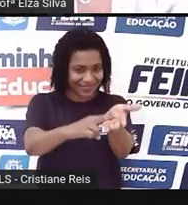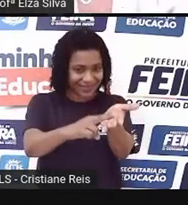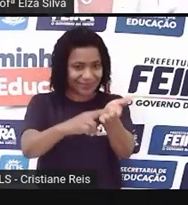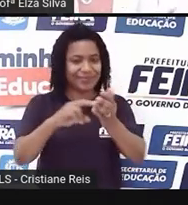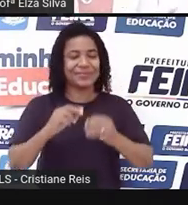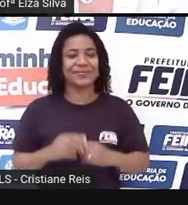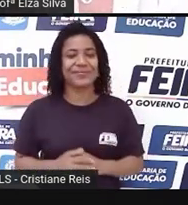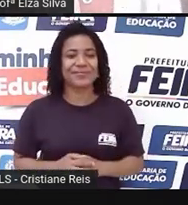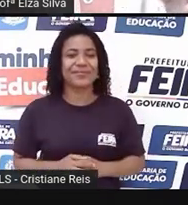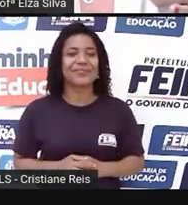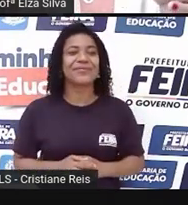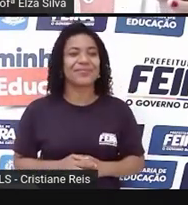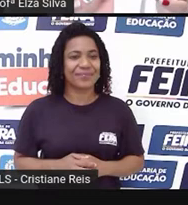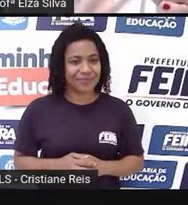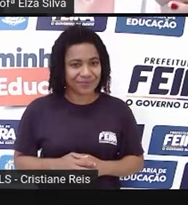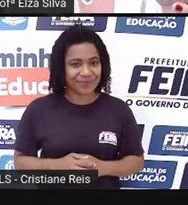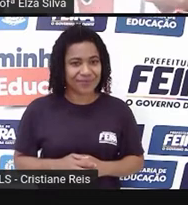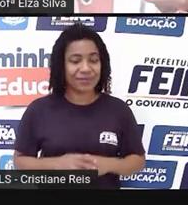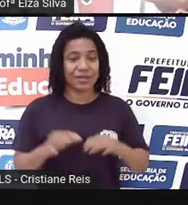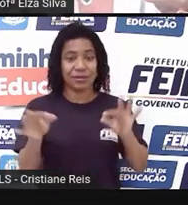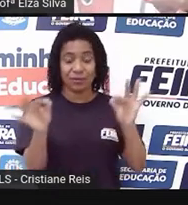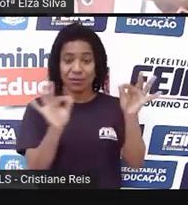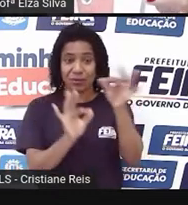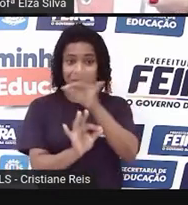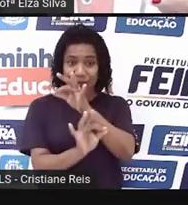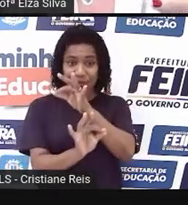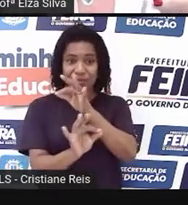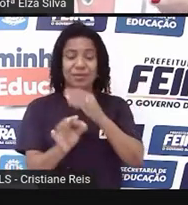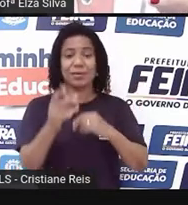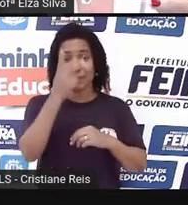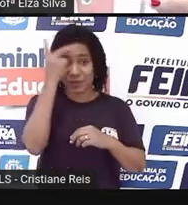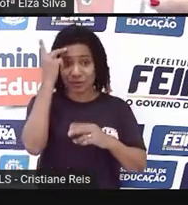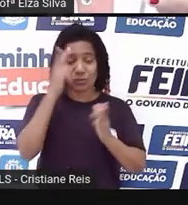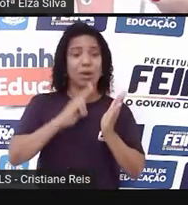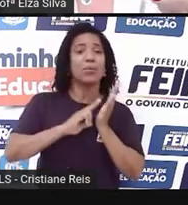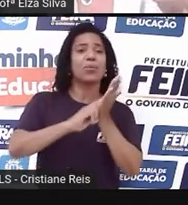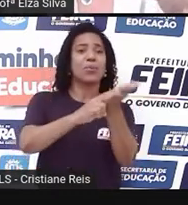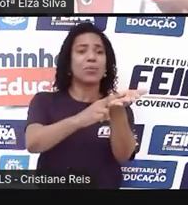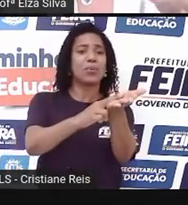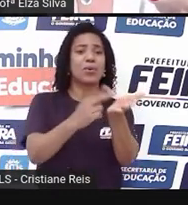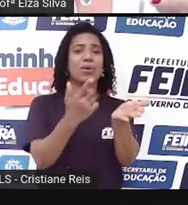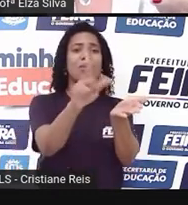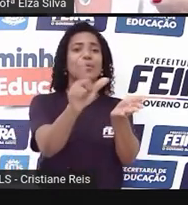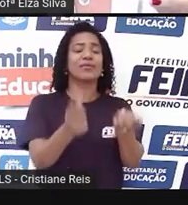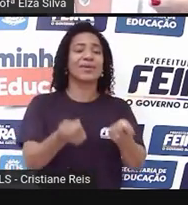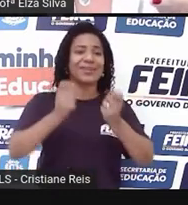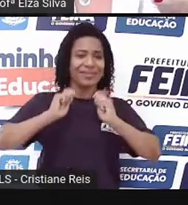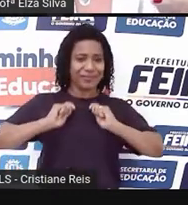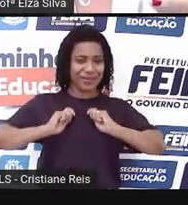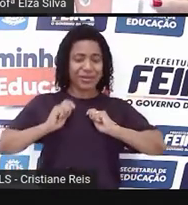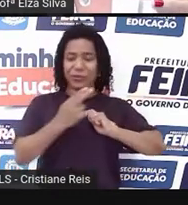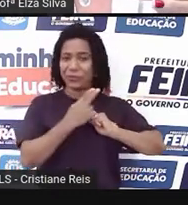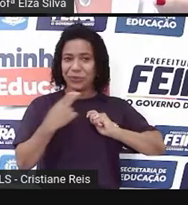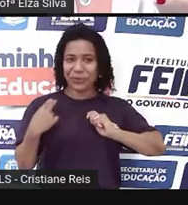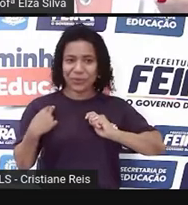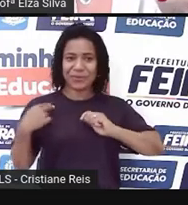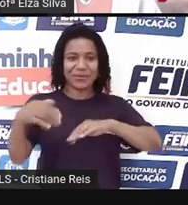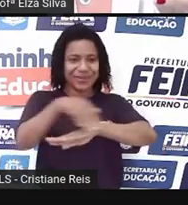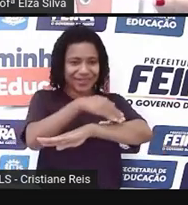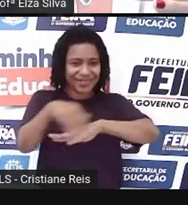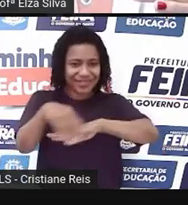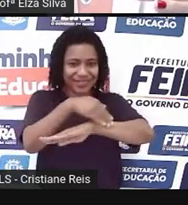trás, nós colocamos o destinatário, dados da pessoa que vai receber a carta, né, nome, endereço,